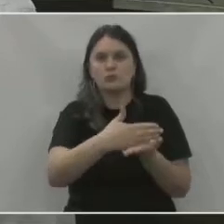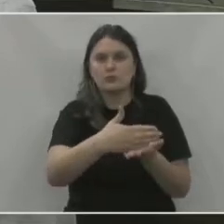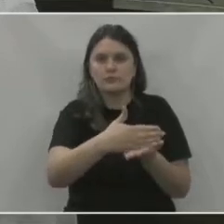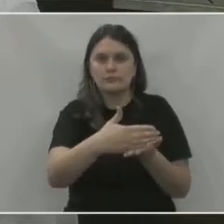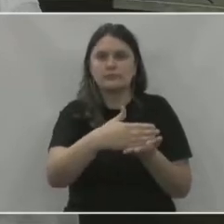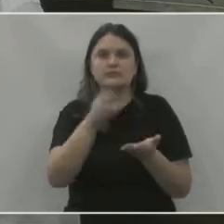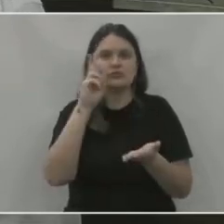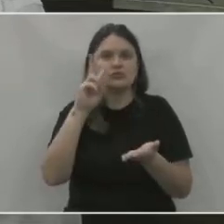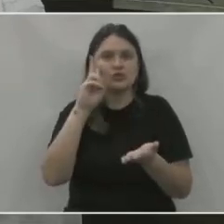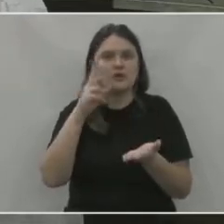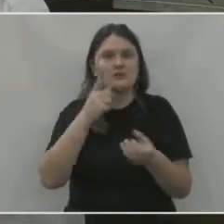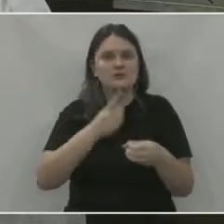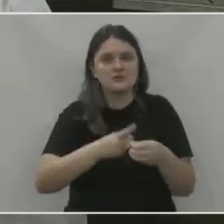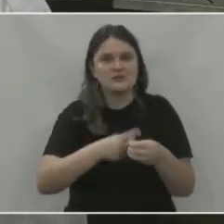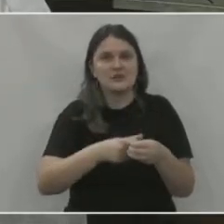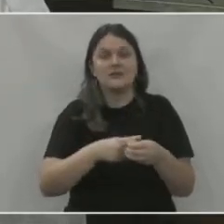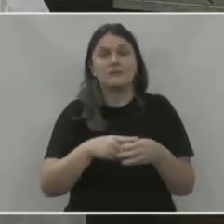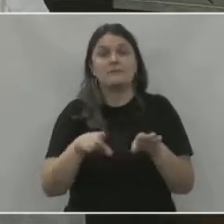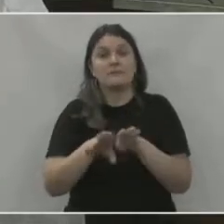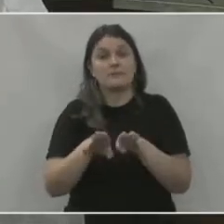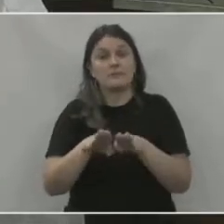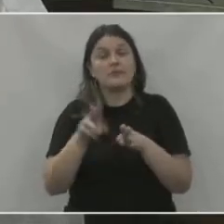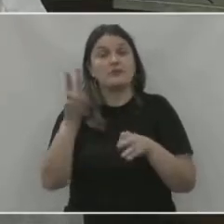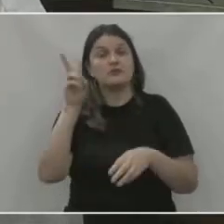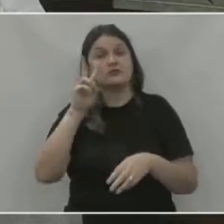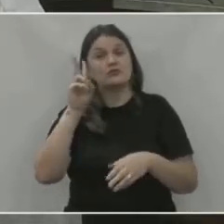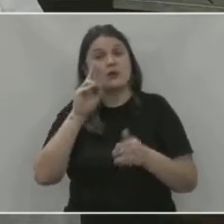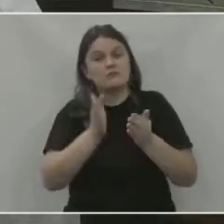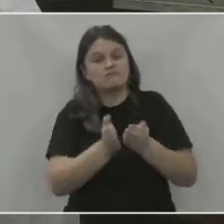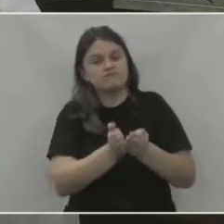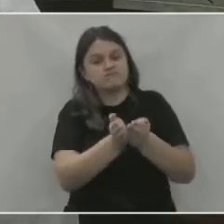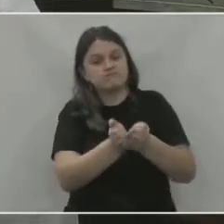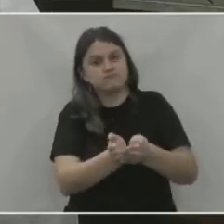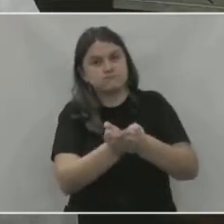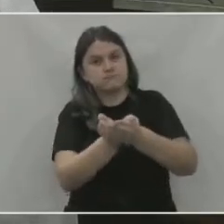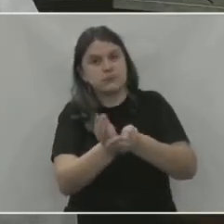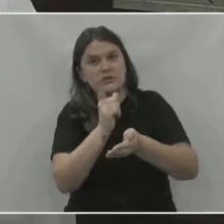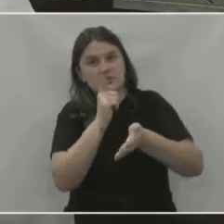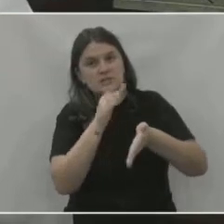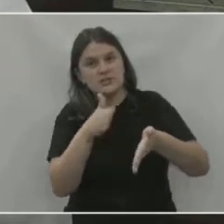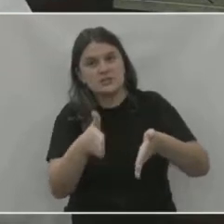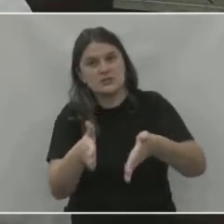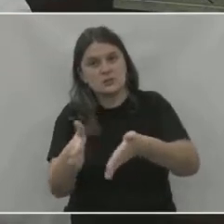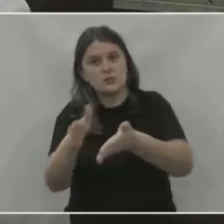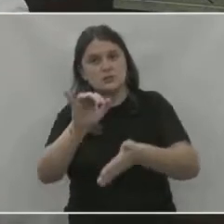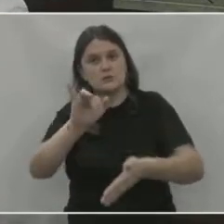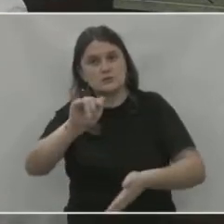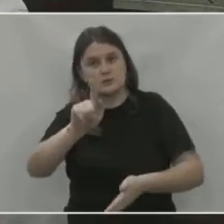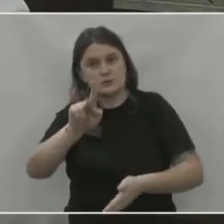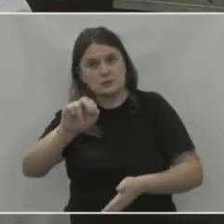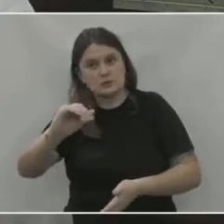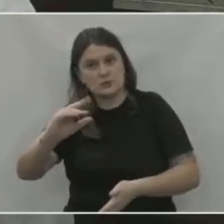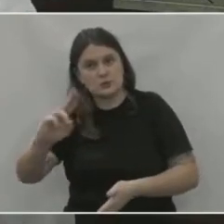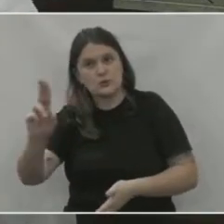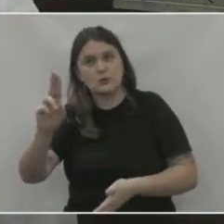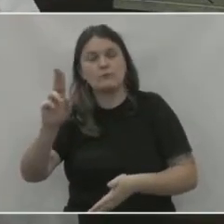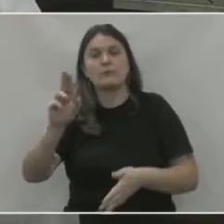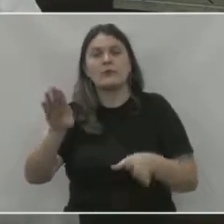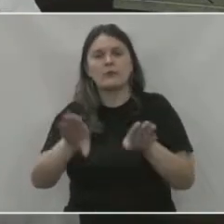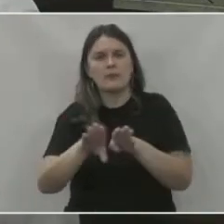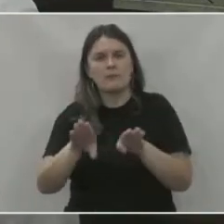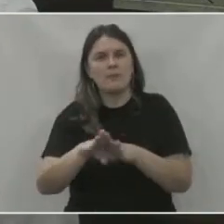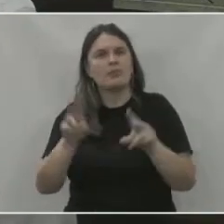Val. Fala sobre a navegação, os vapores no Iguaçu. Fala sobre as